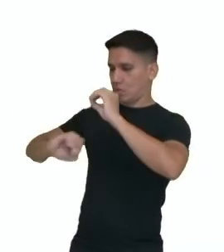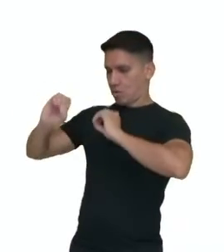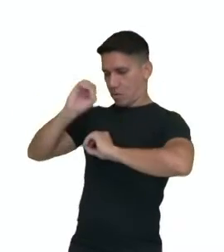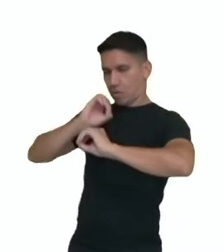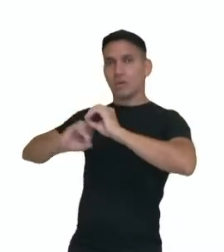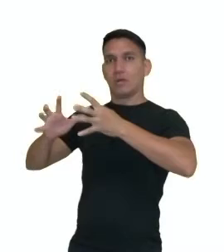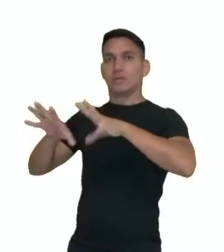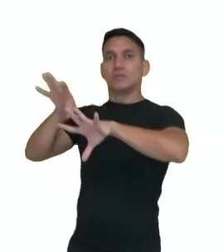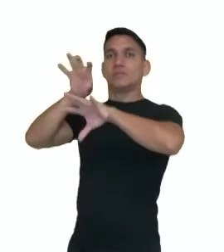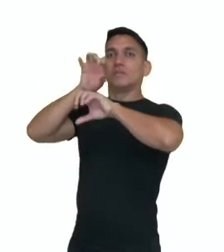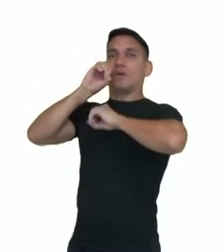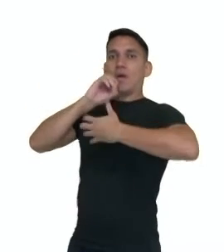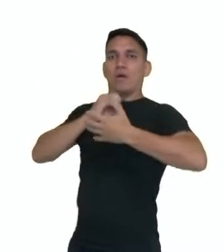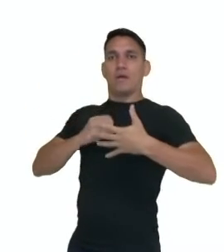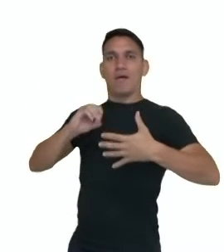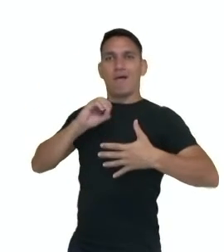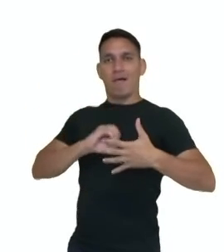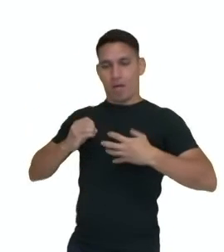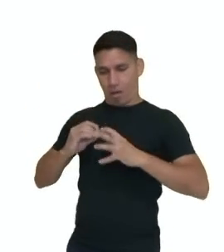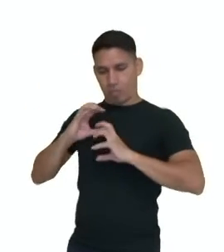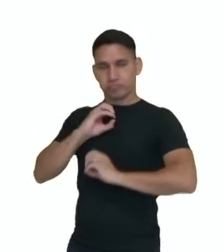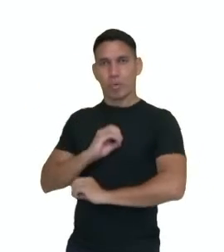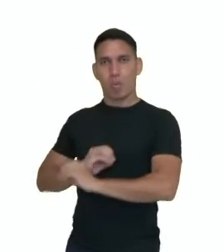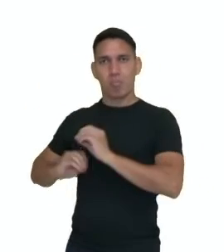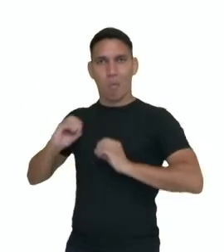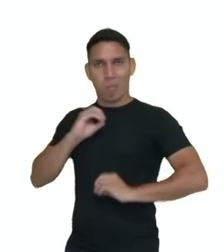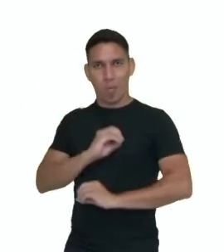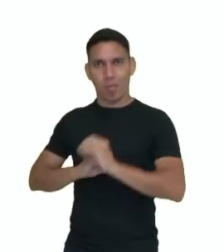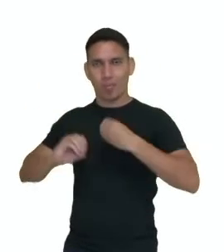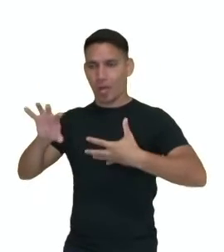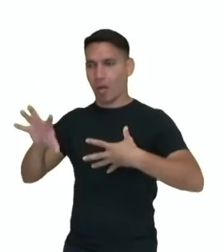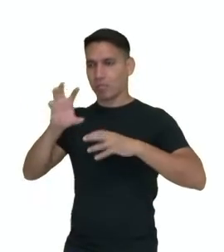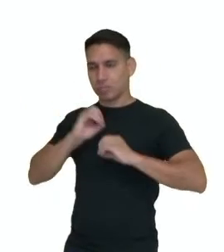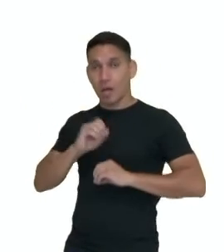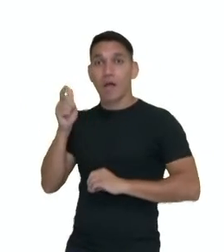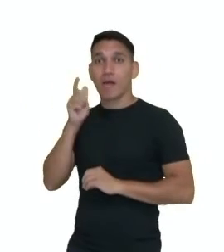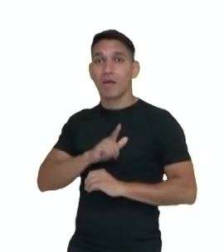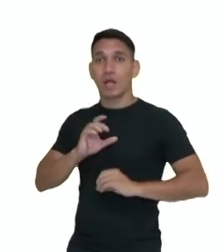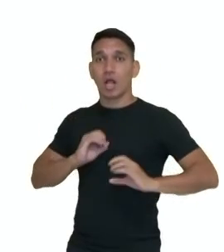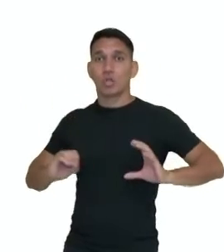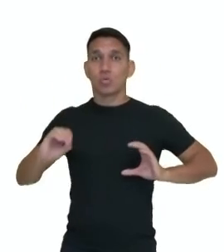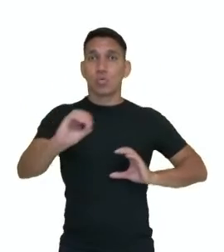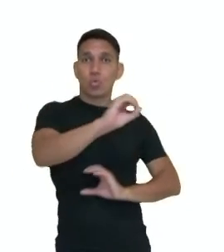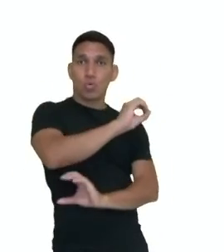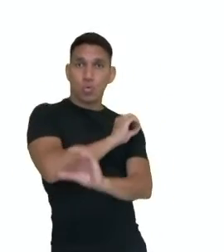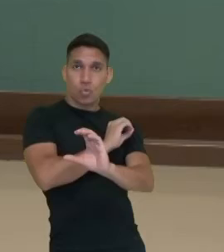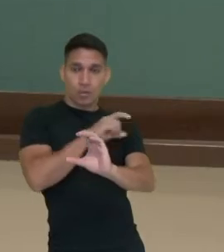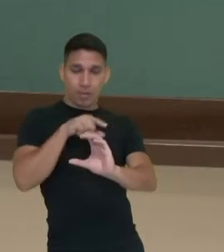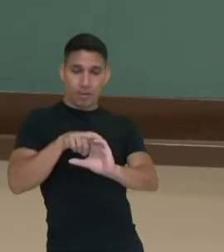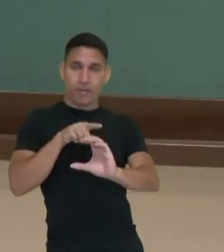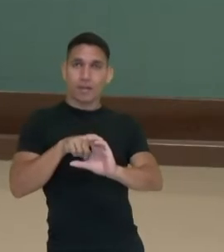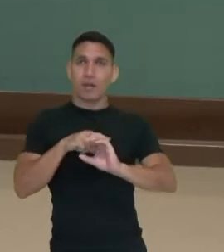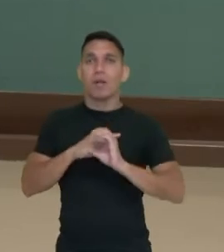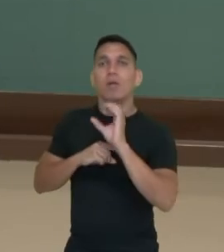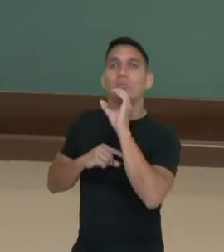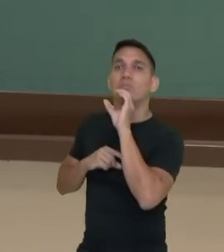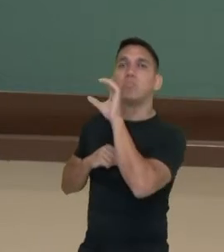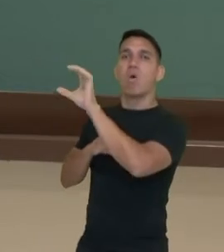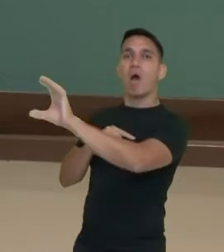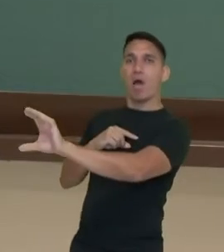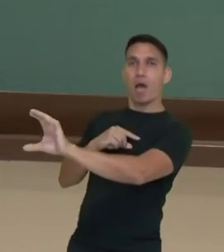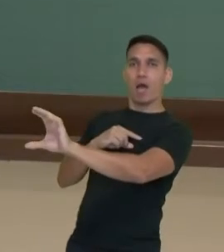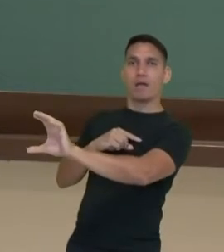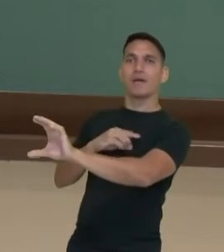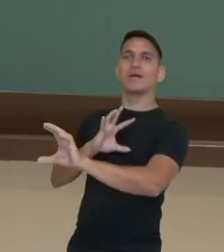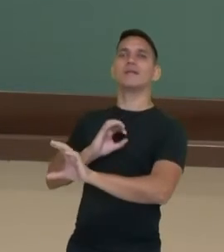pulmões, onde ele vai ser absorvido, né? Vai trocar de lugar com o gás carbônico, que vai sair